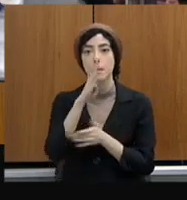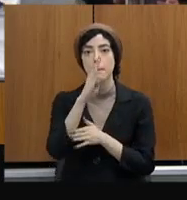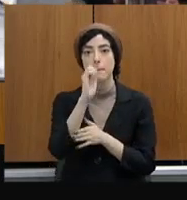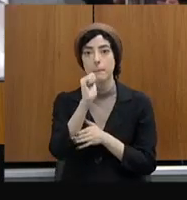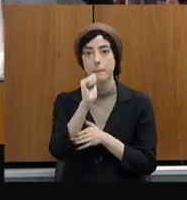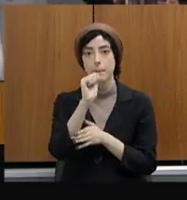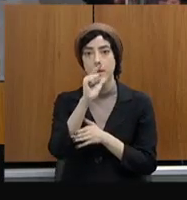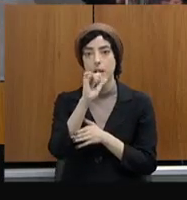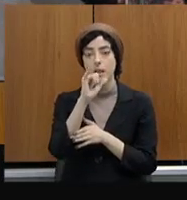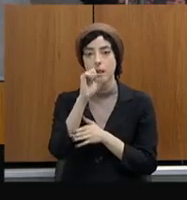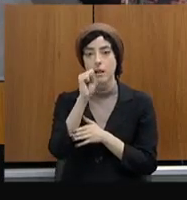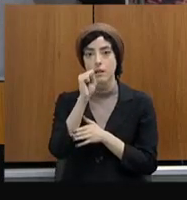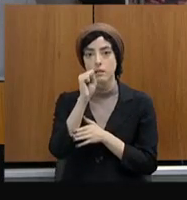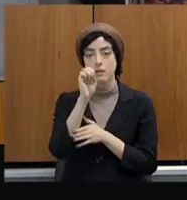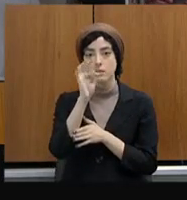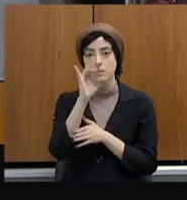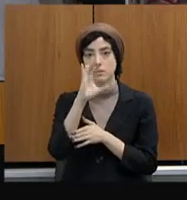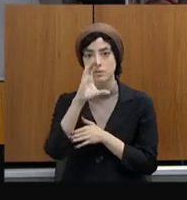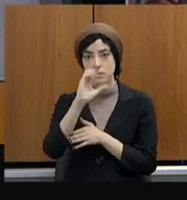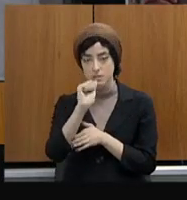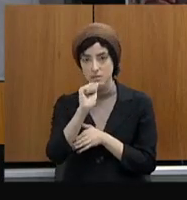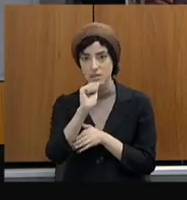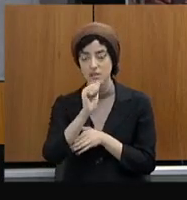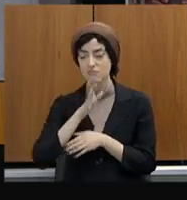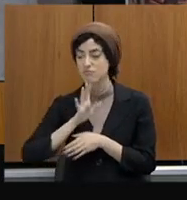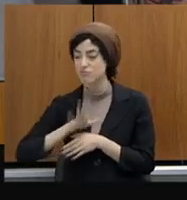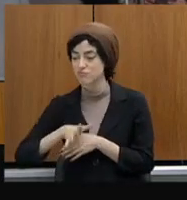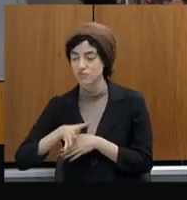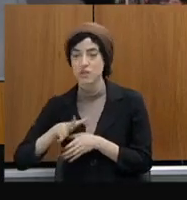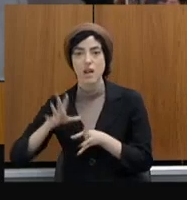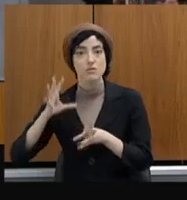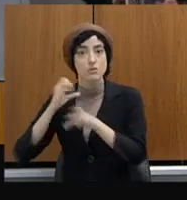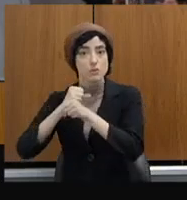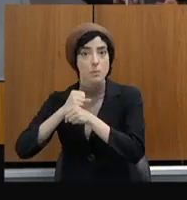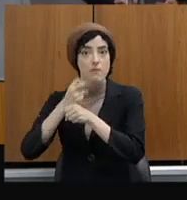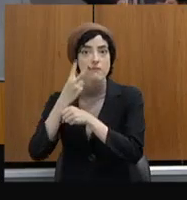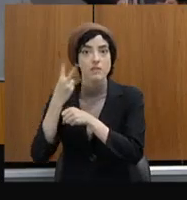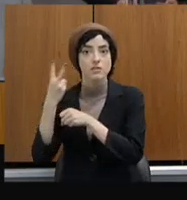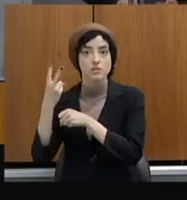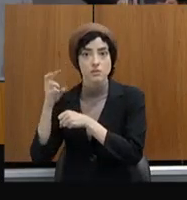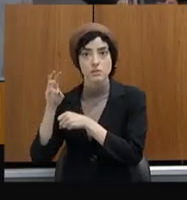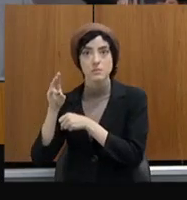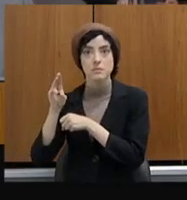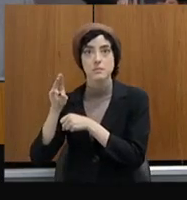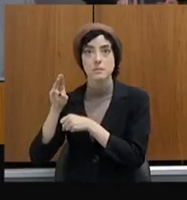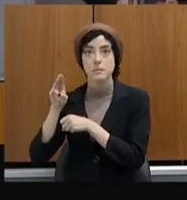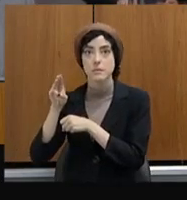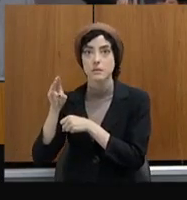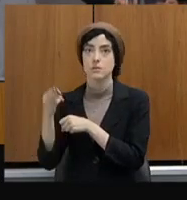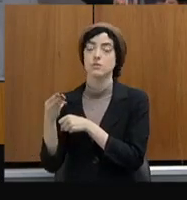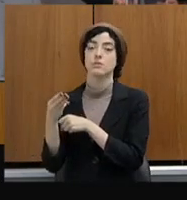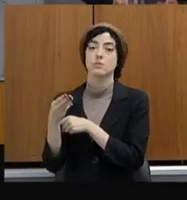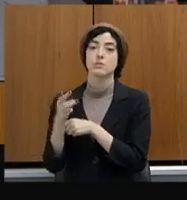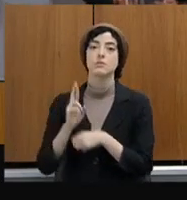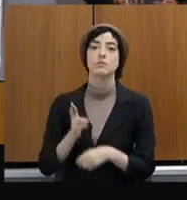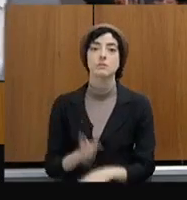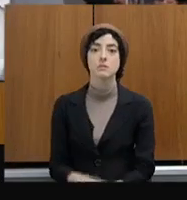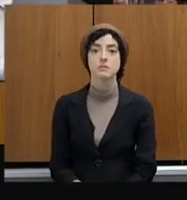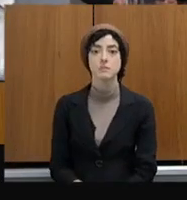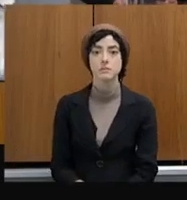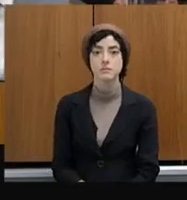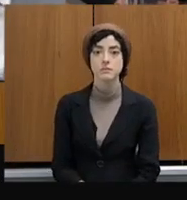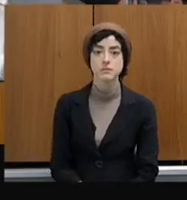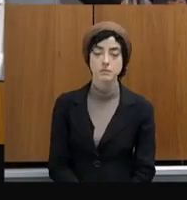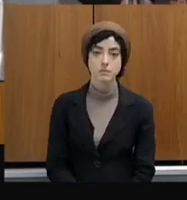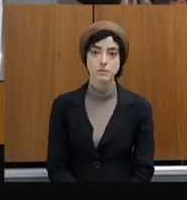de reais, já em funcionamento, inclusive. Estruturação desse setor, que